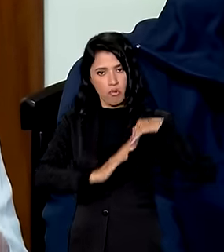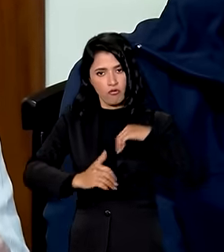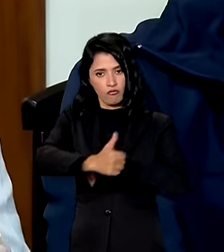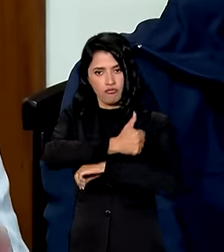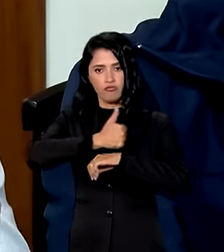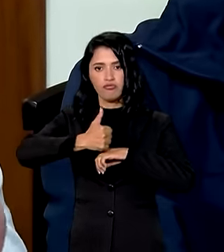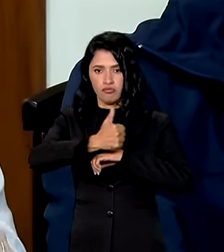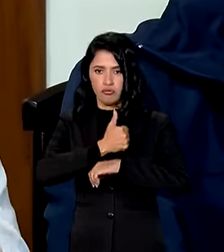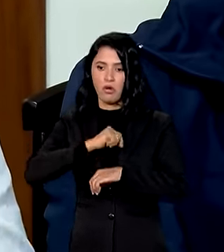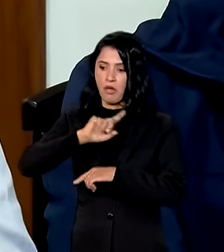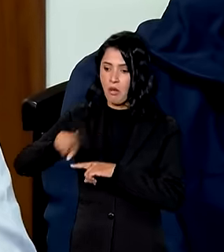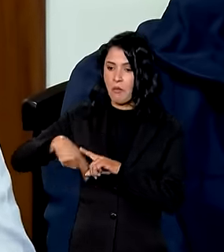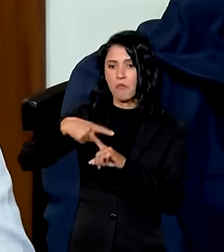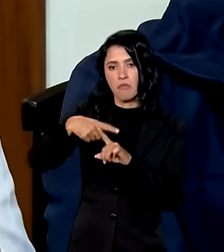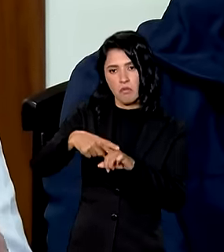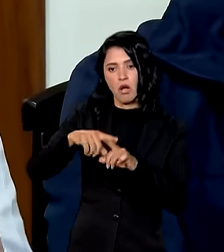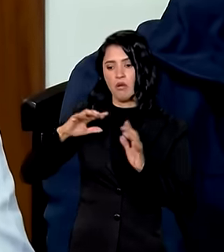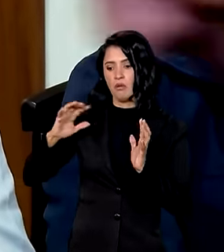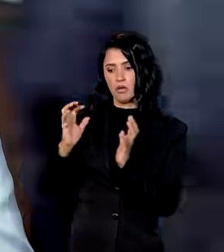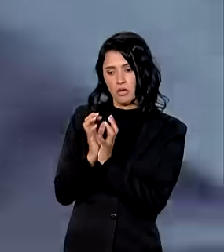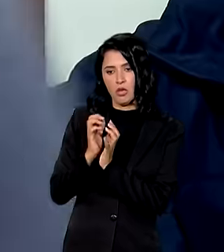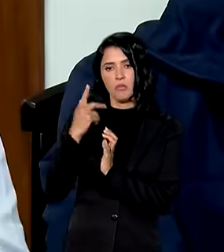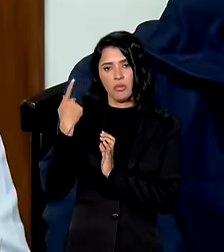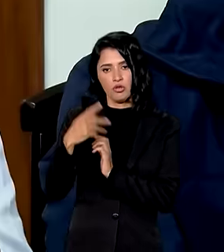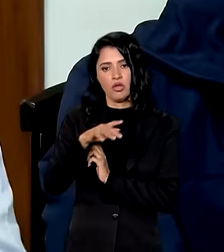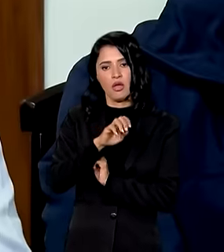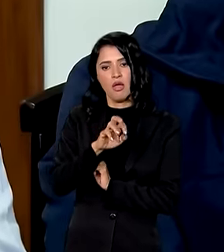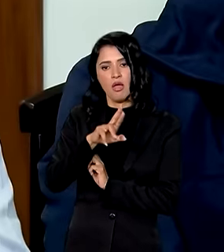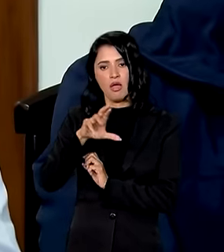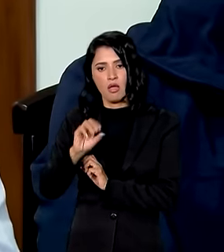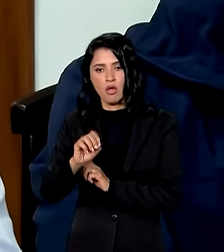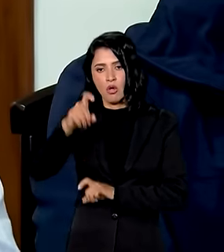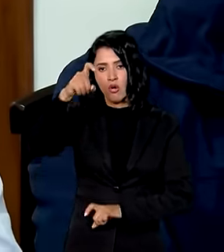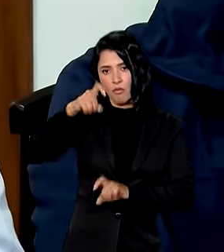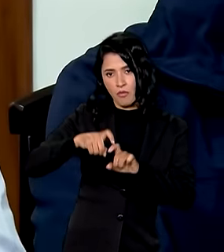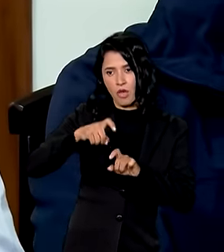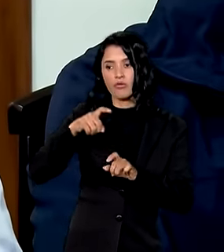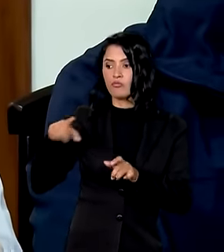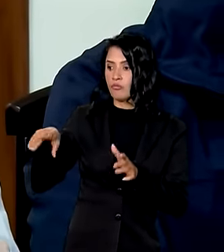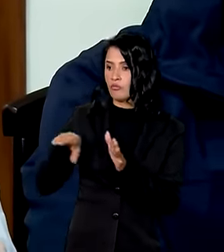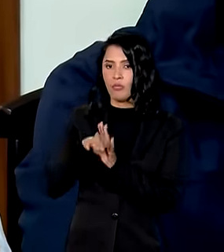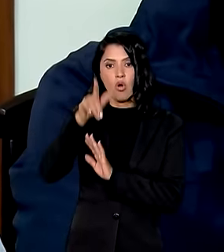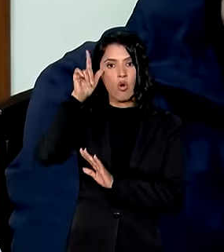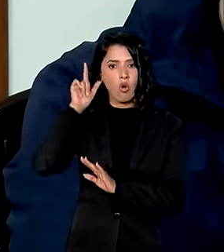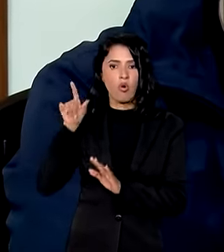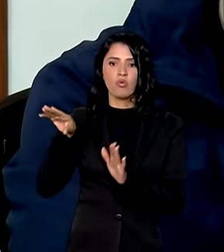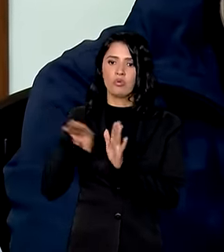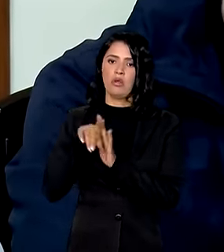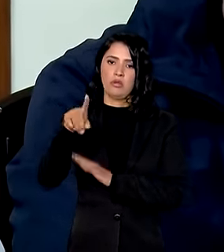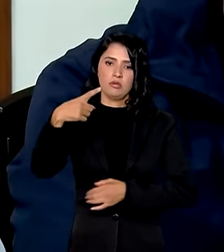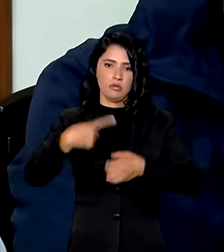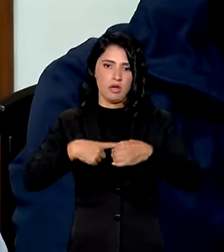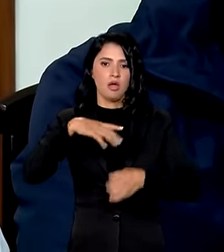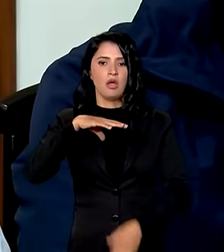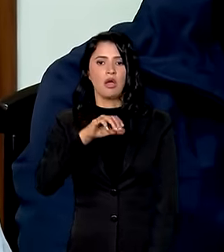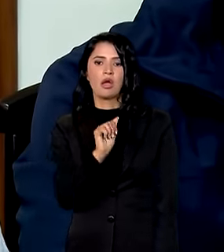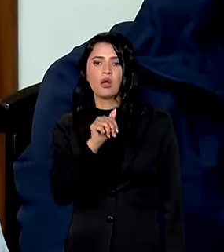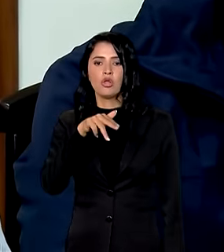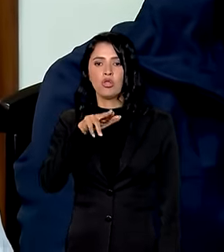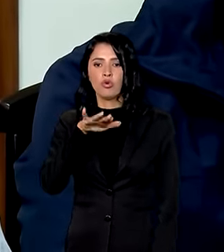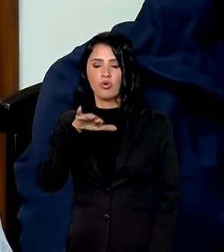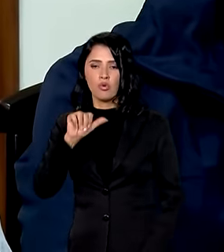completamos uma equipe de aeromédicos com a chegada de mais profissionais ontem em Canoas são